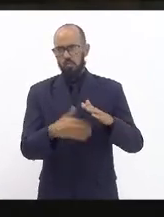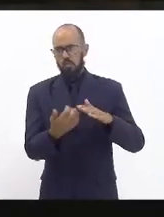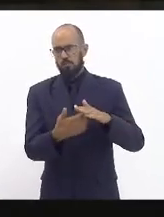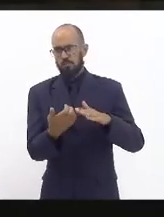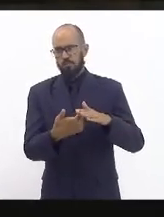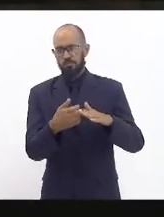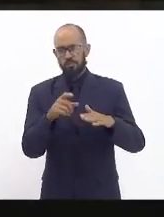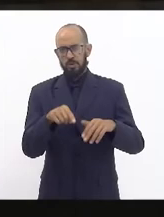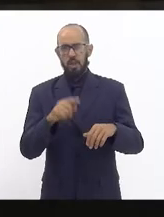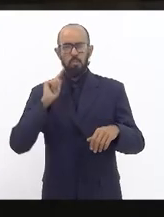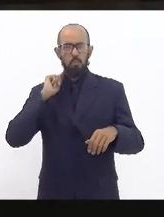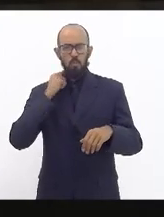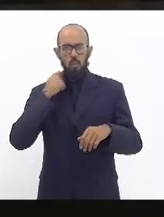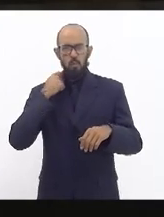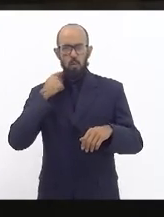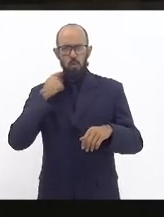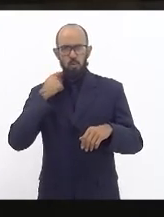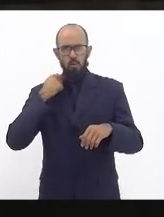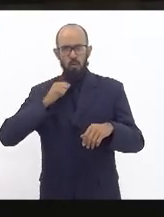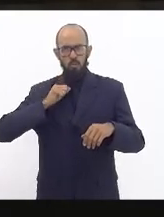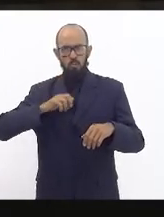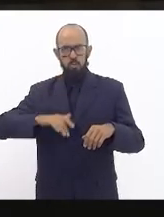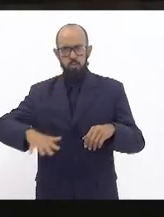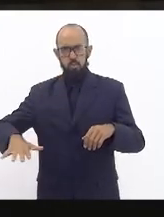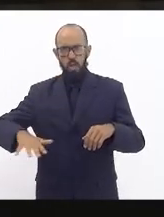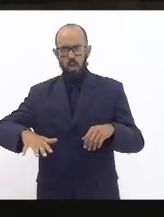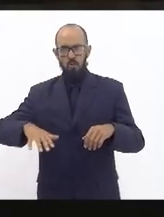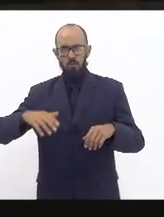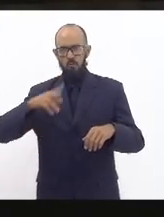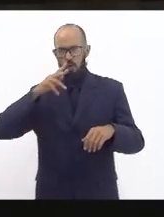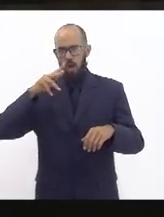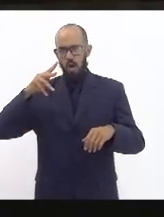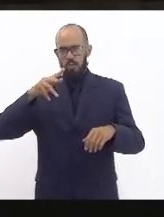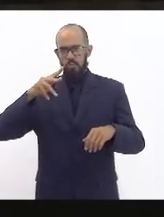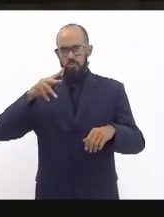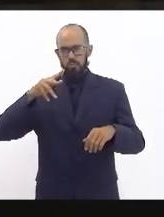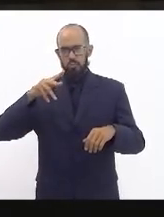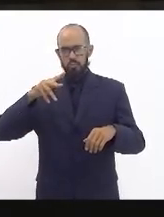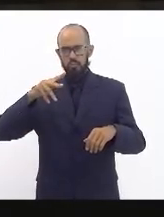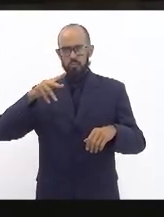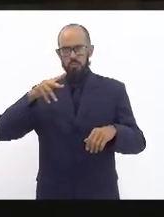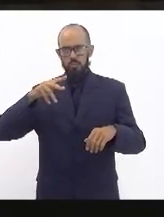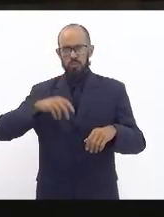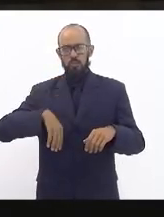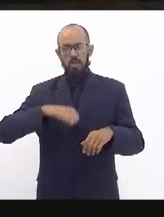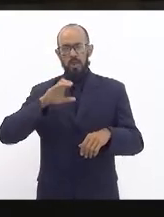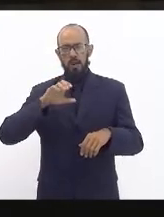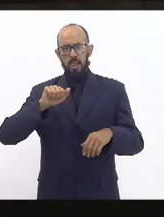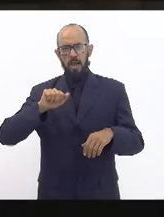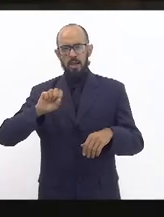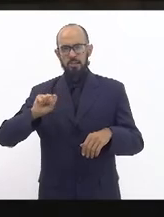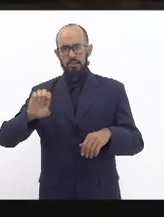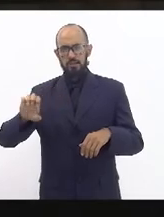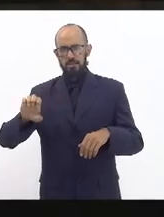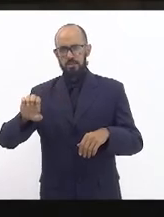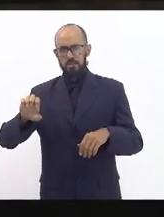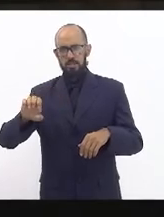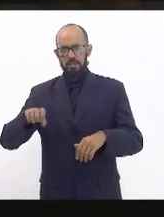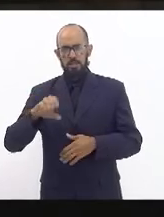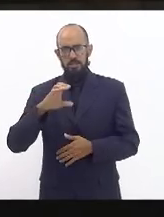poluidor alto e porte excepcional o que enquadra na classe C e C impacto